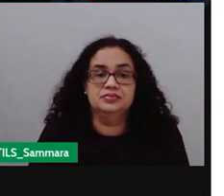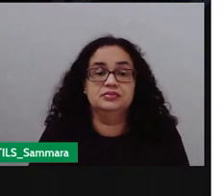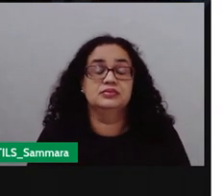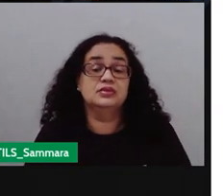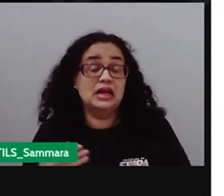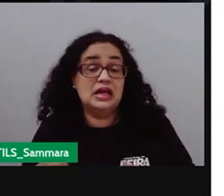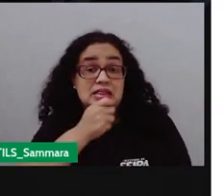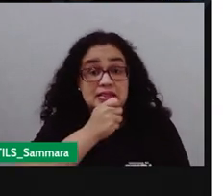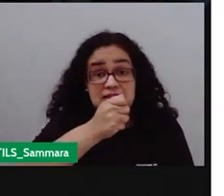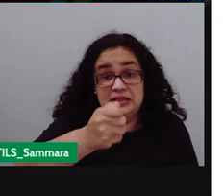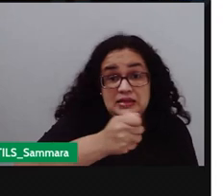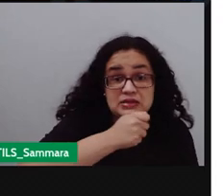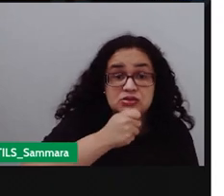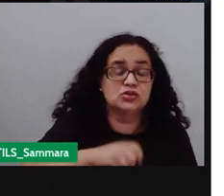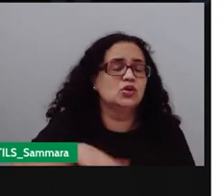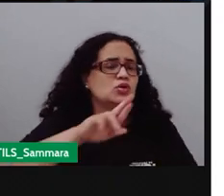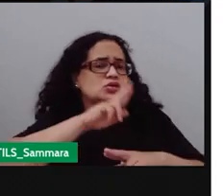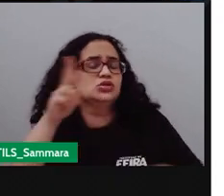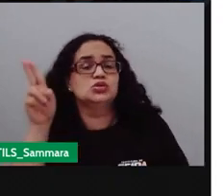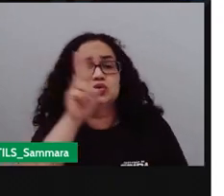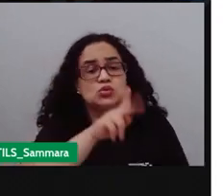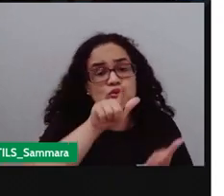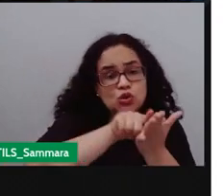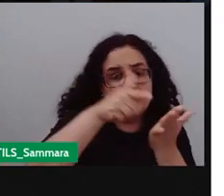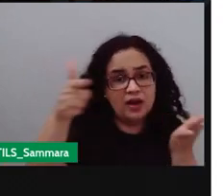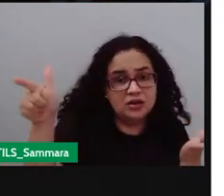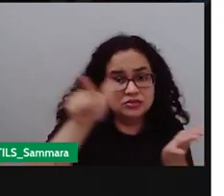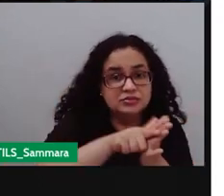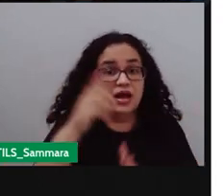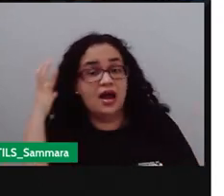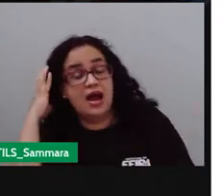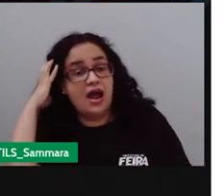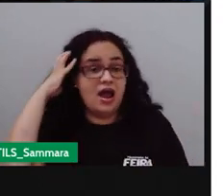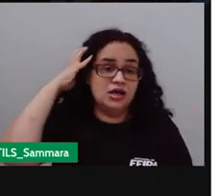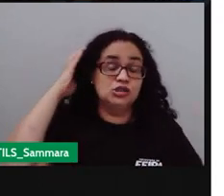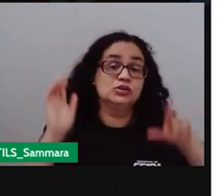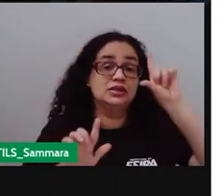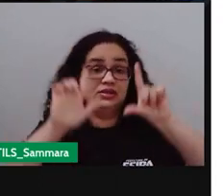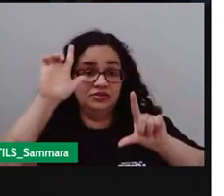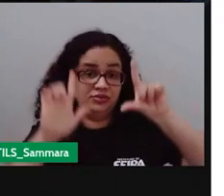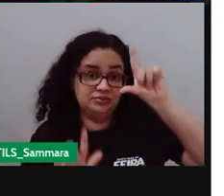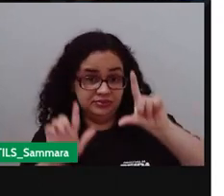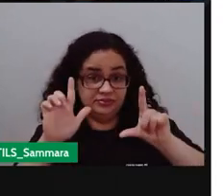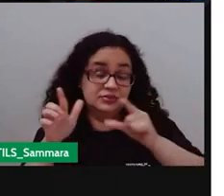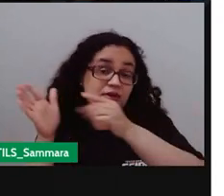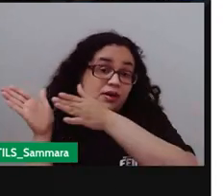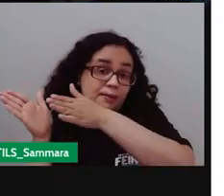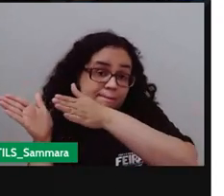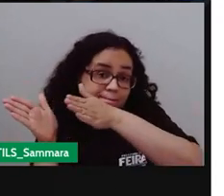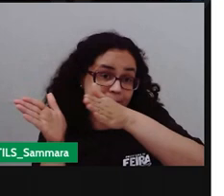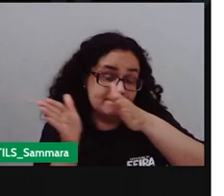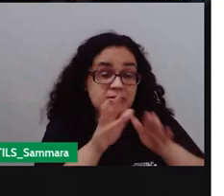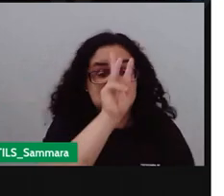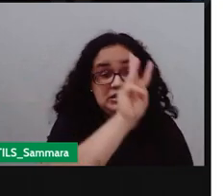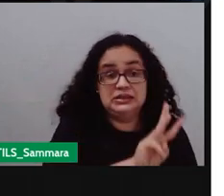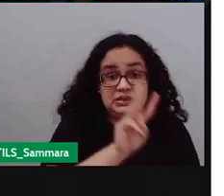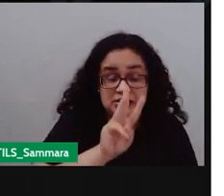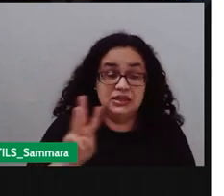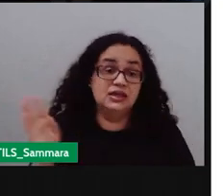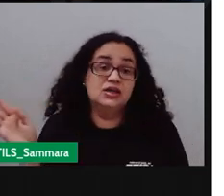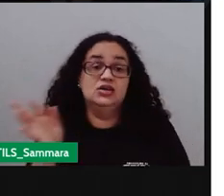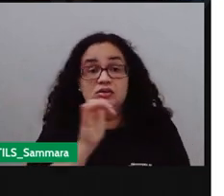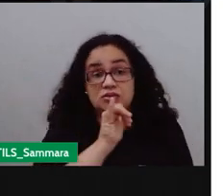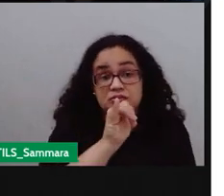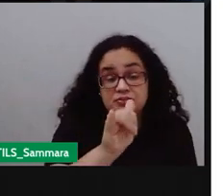Bom, a entrevista, ela é muito utilizada em jornais, rádios, TVs, sites, né, para